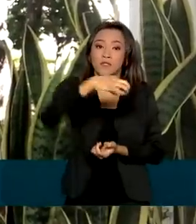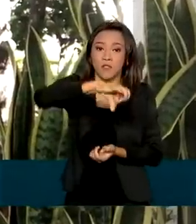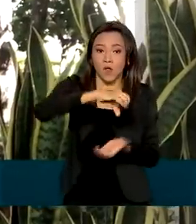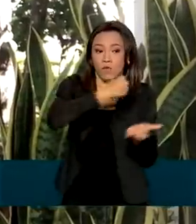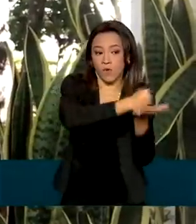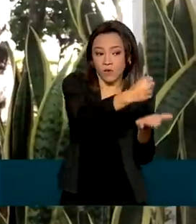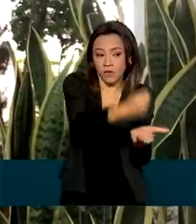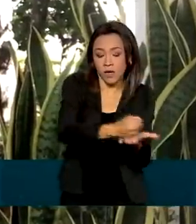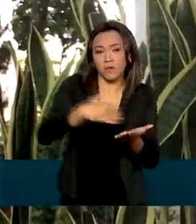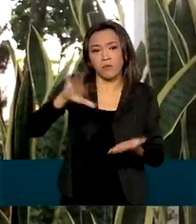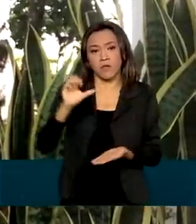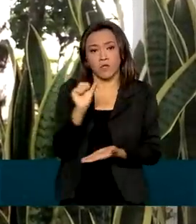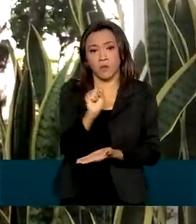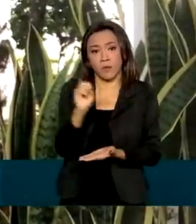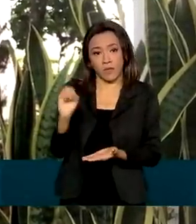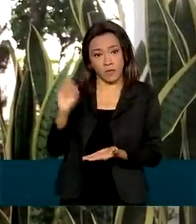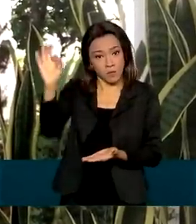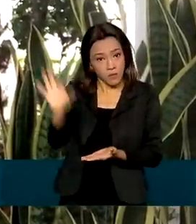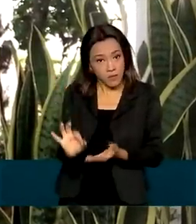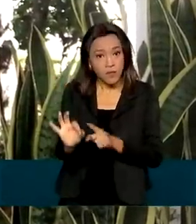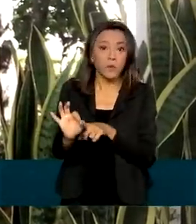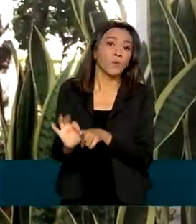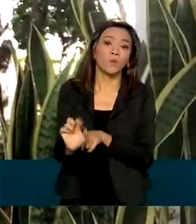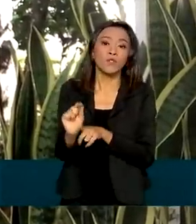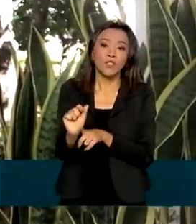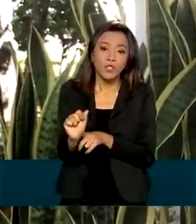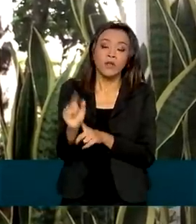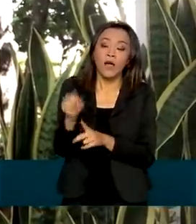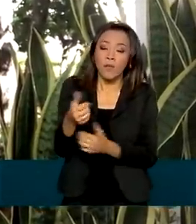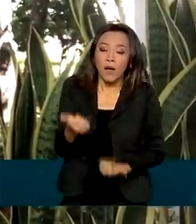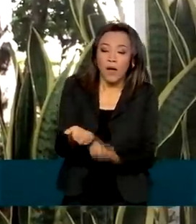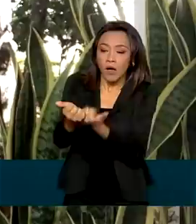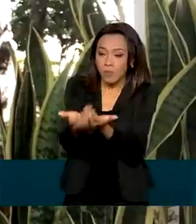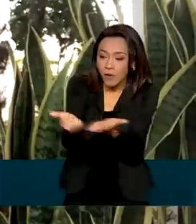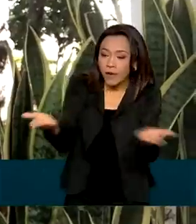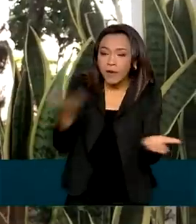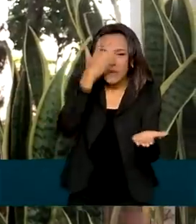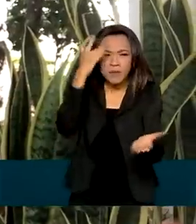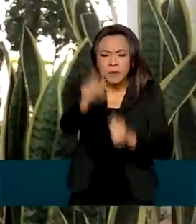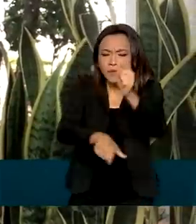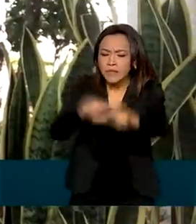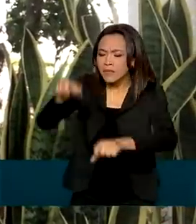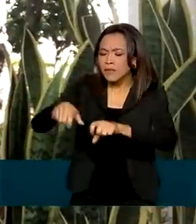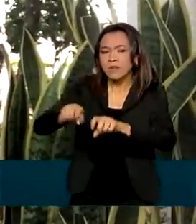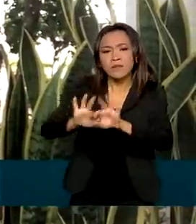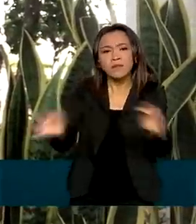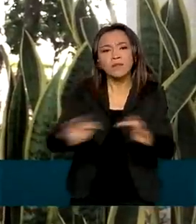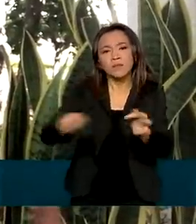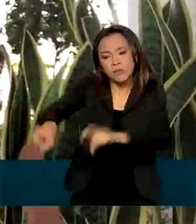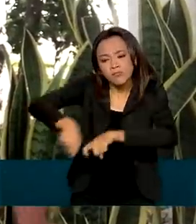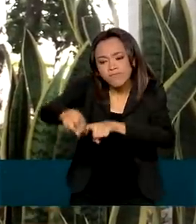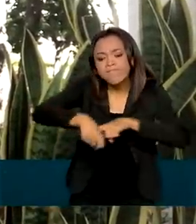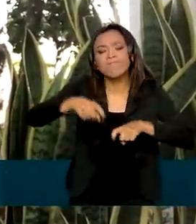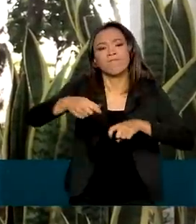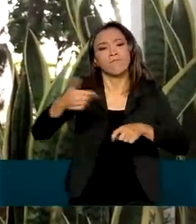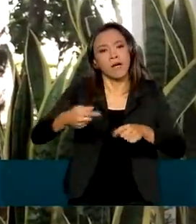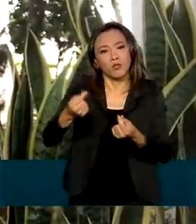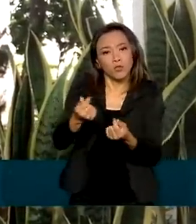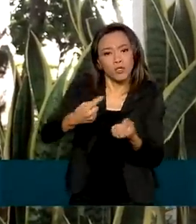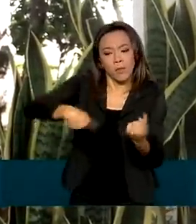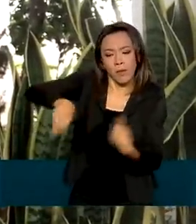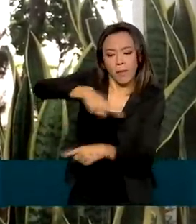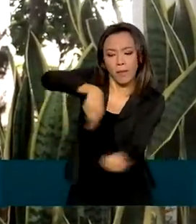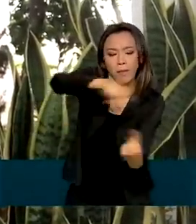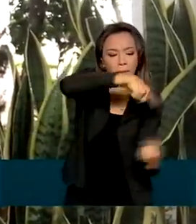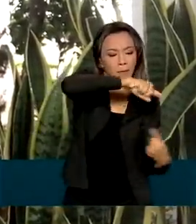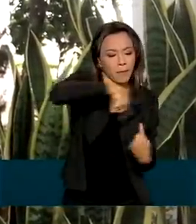% desse recurso foi direcionado para a recuperação de pequenas propriedades rurais e para aumentar o capital de giro no comércio, nos